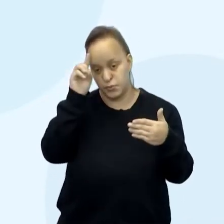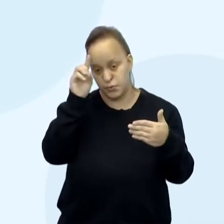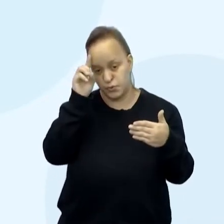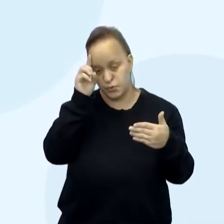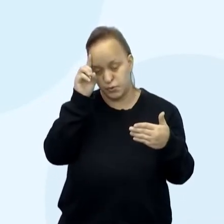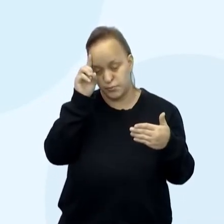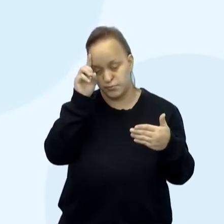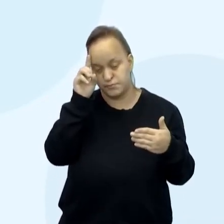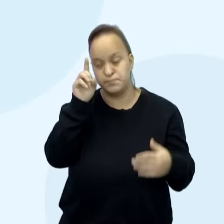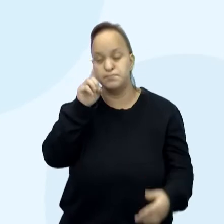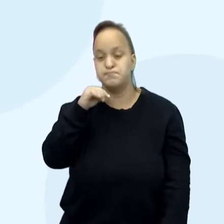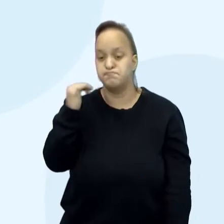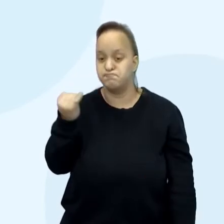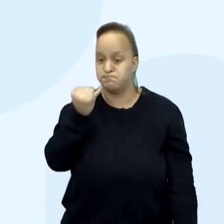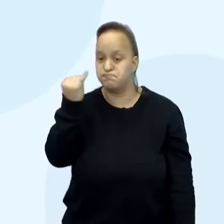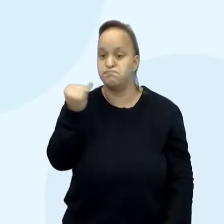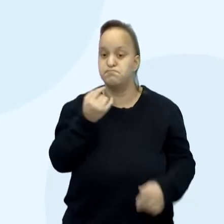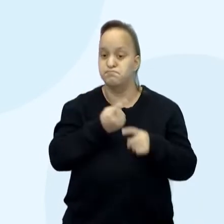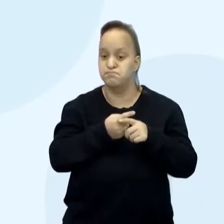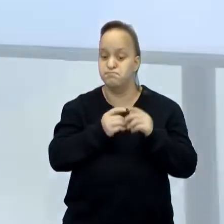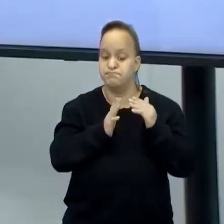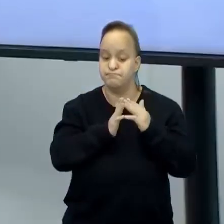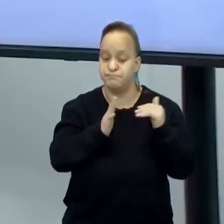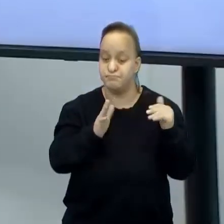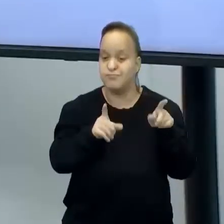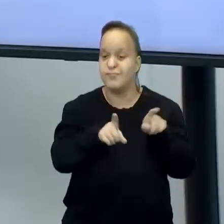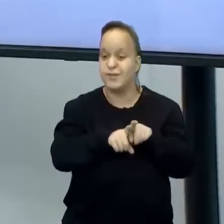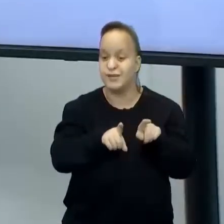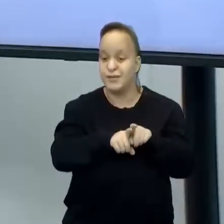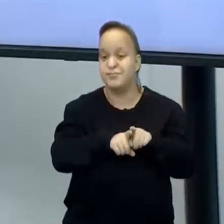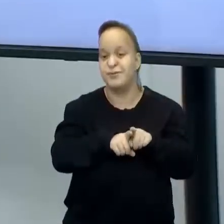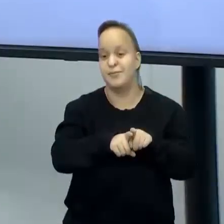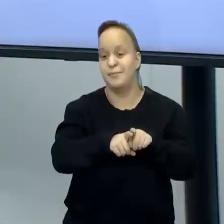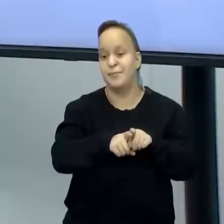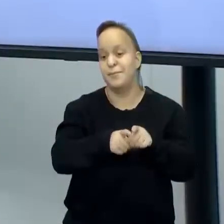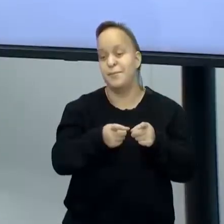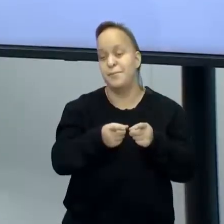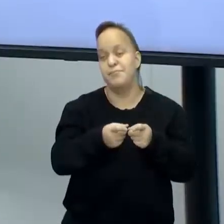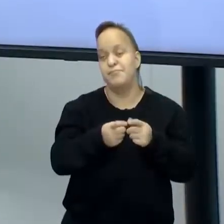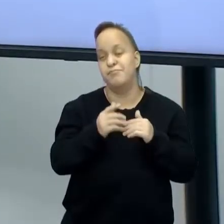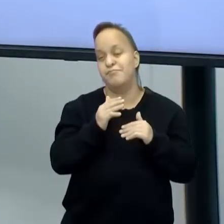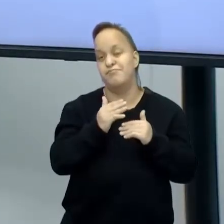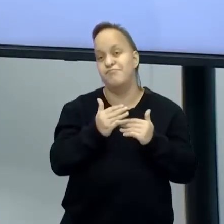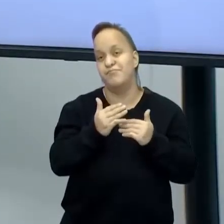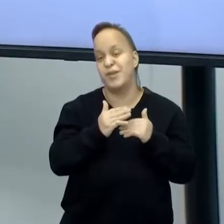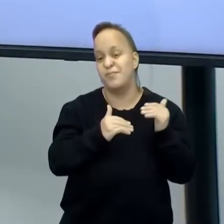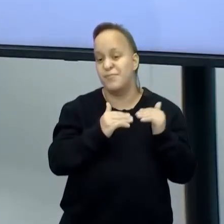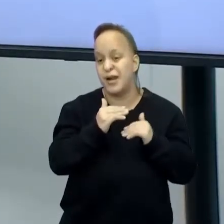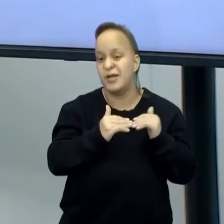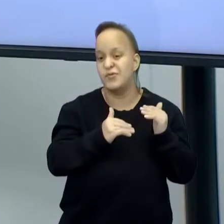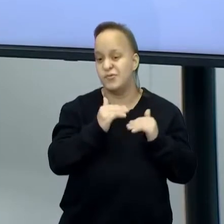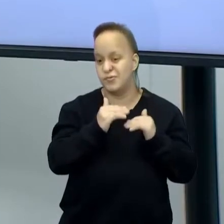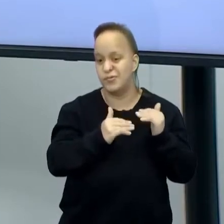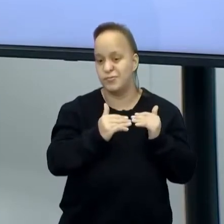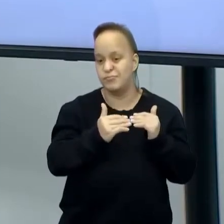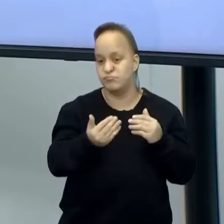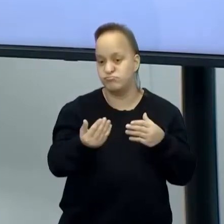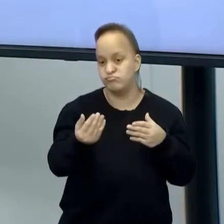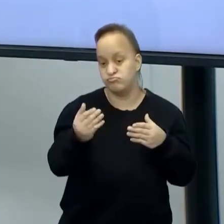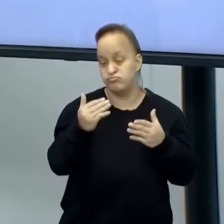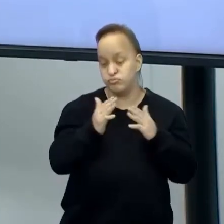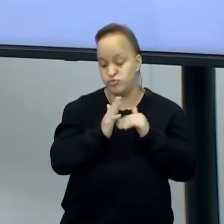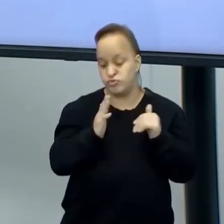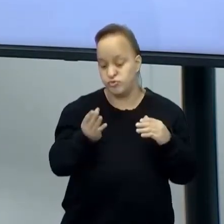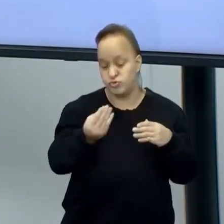muito importante, porque são relações estéticas e funcionais. Lembra que eu falei que a estética está dentro do design? Só que não basta